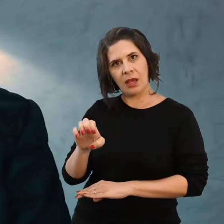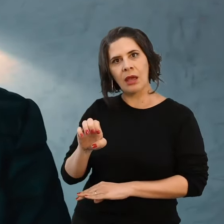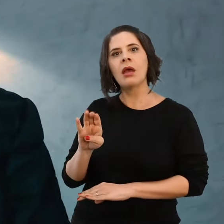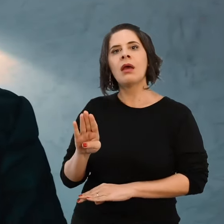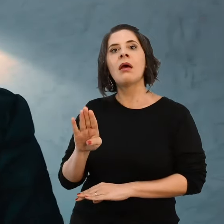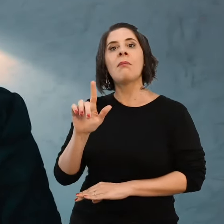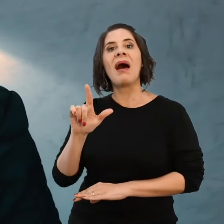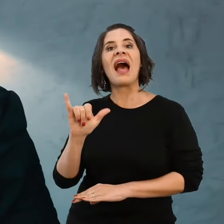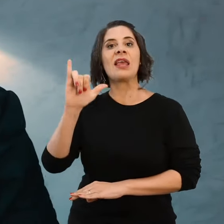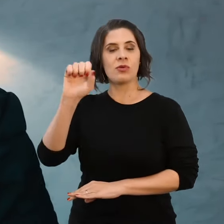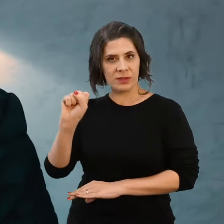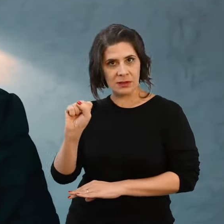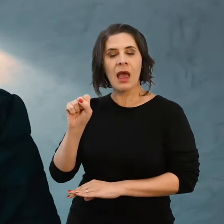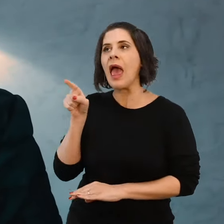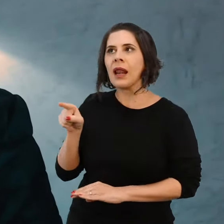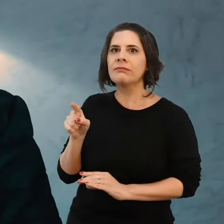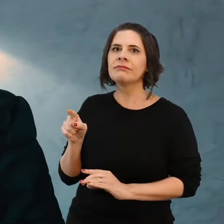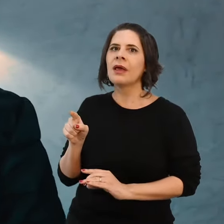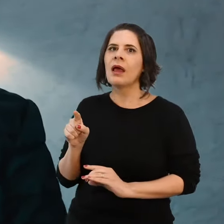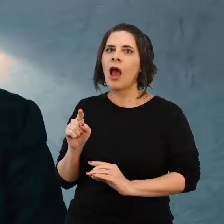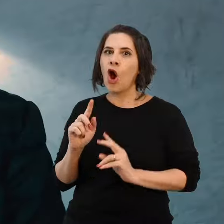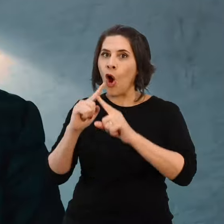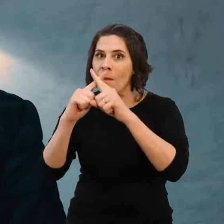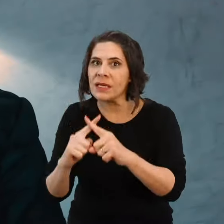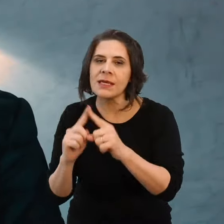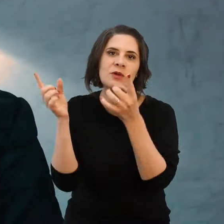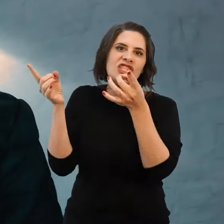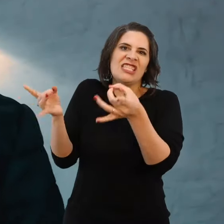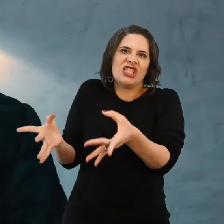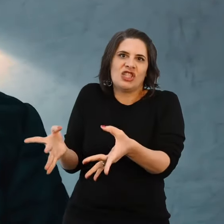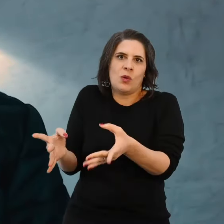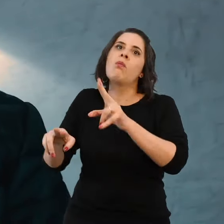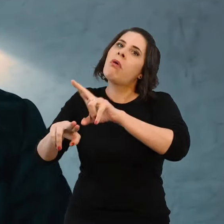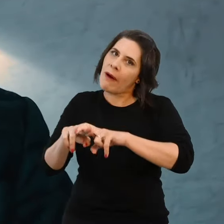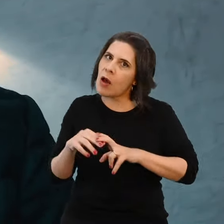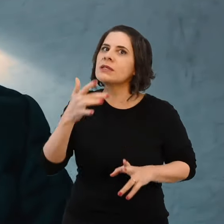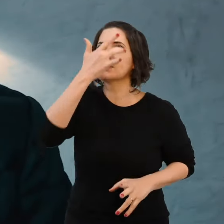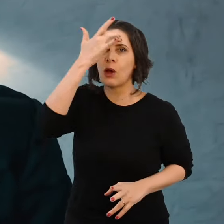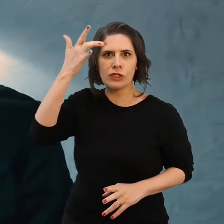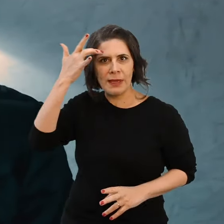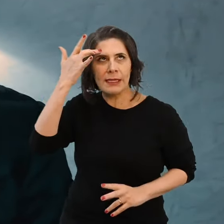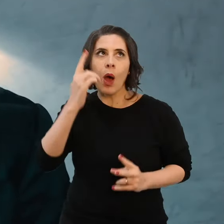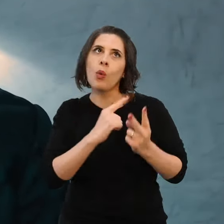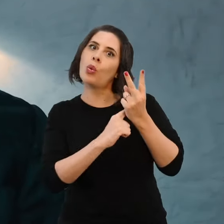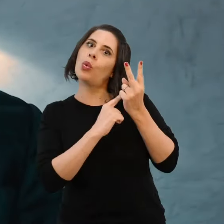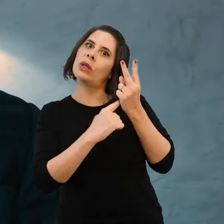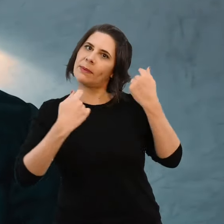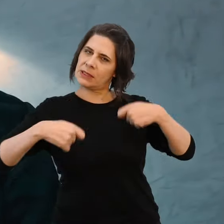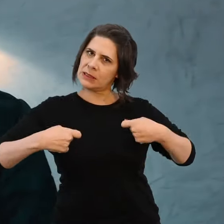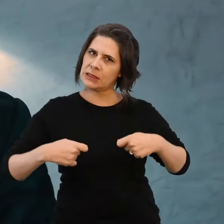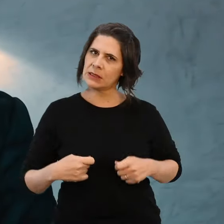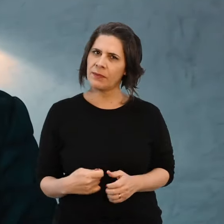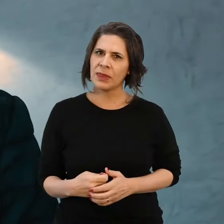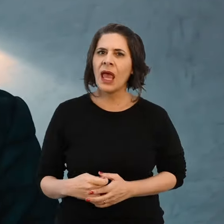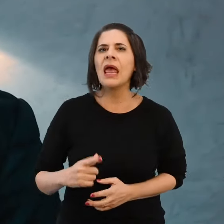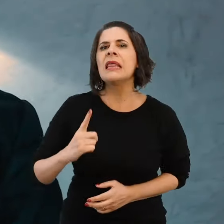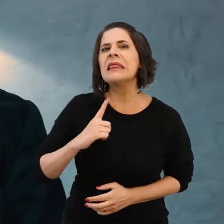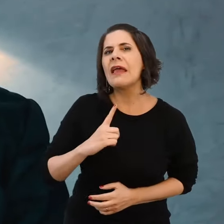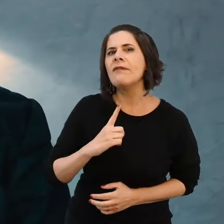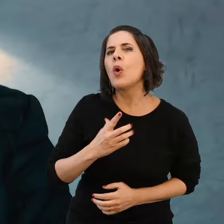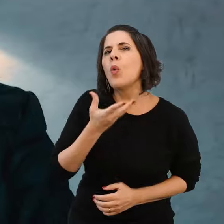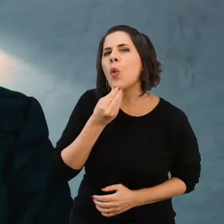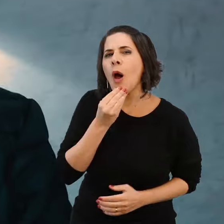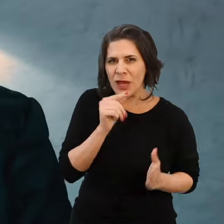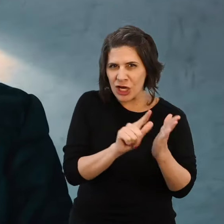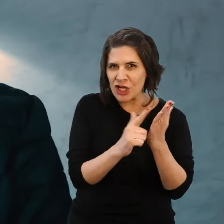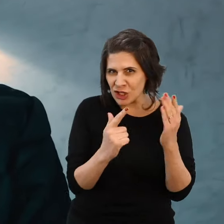sanidade mental, da sua saúde mental, do seu mundo interno. Muitas pessoas criticaram ela, inclusive um jornalista brasileiro